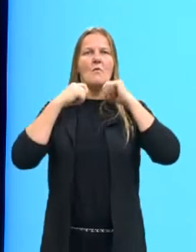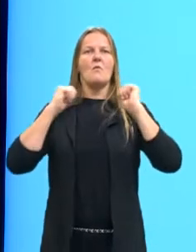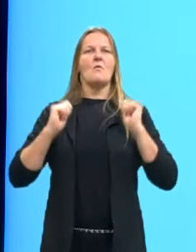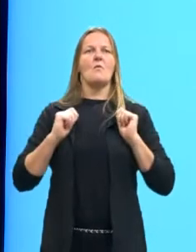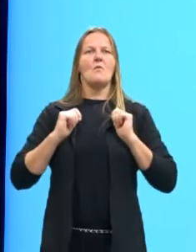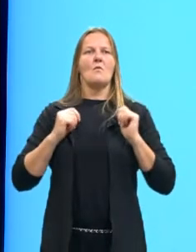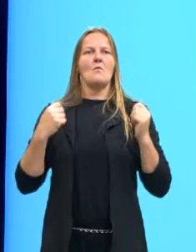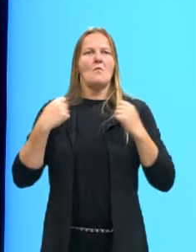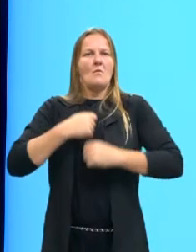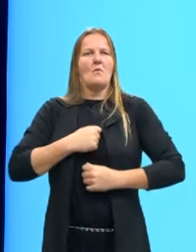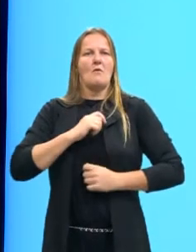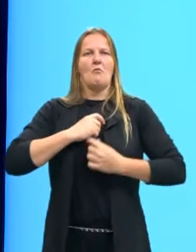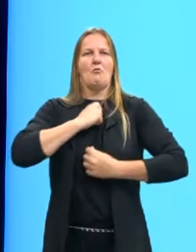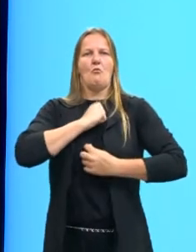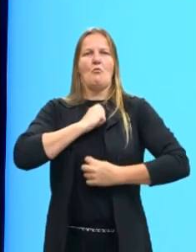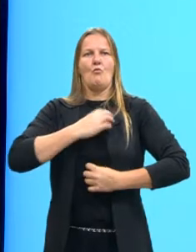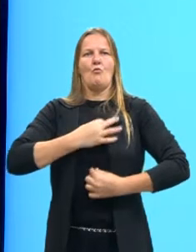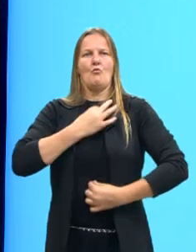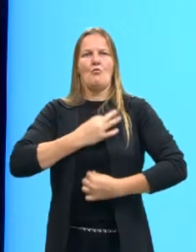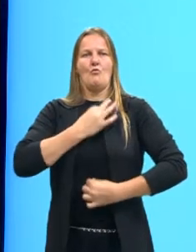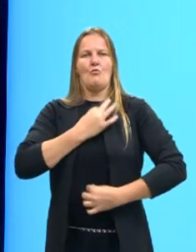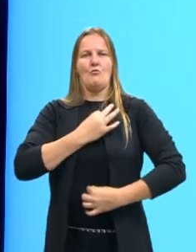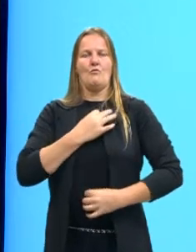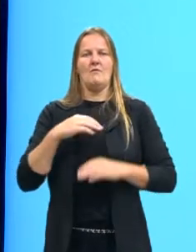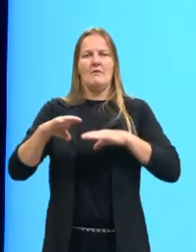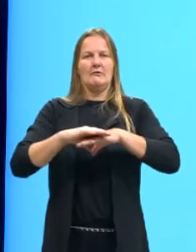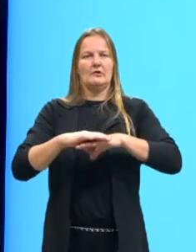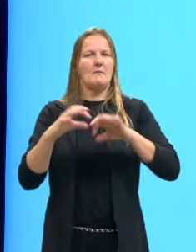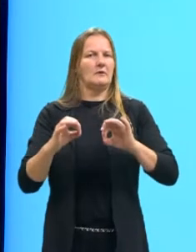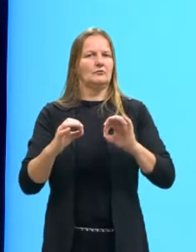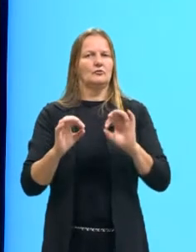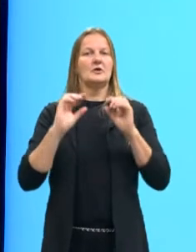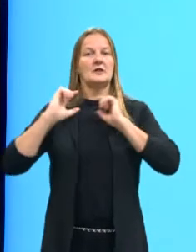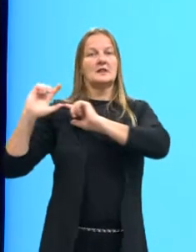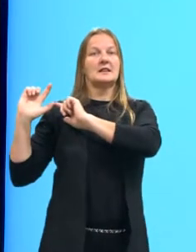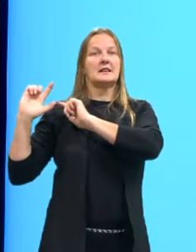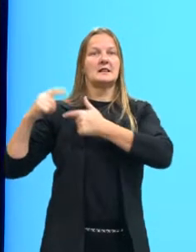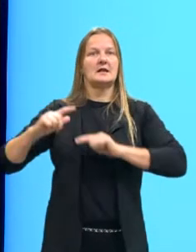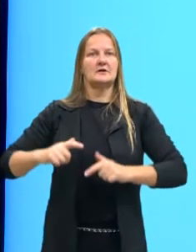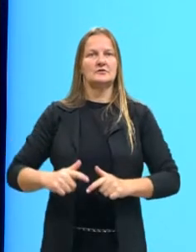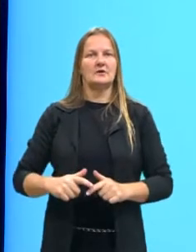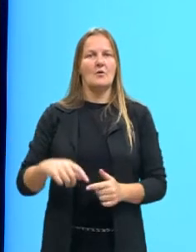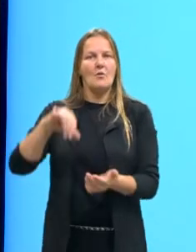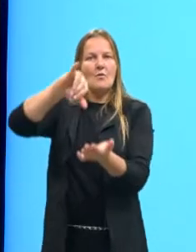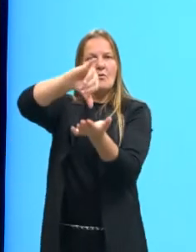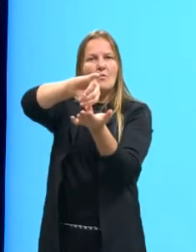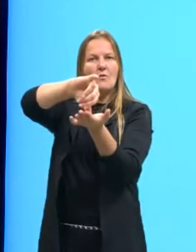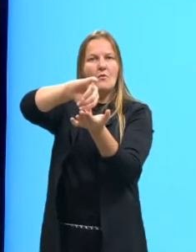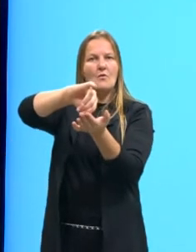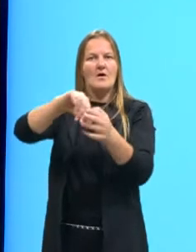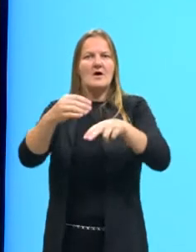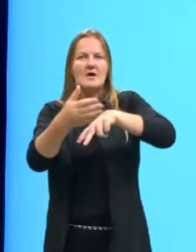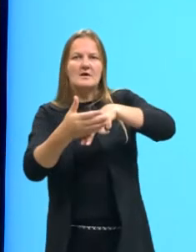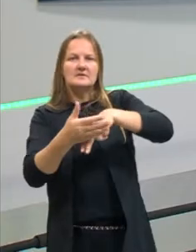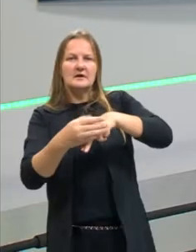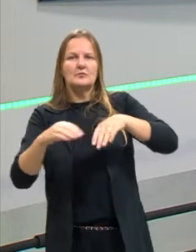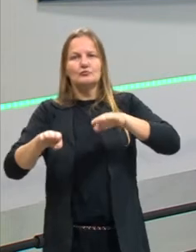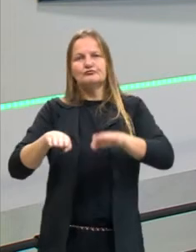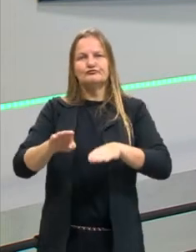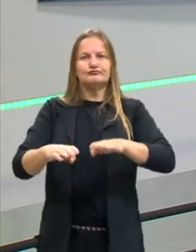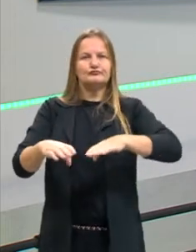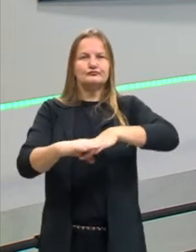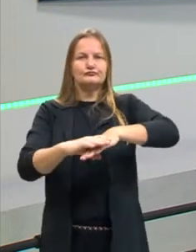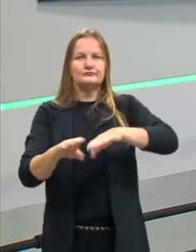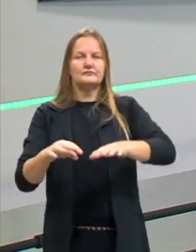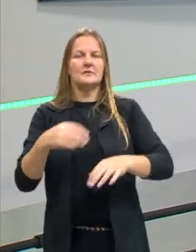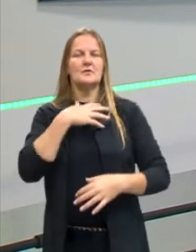gravata, calça, sapato, a figura central ali do artista com uma saia, uma sapatilha e